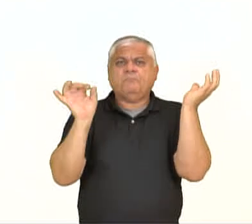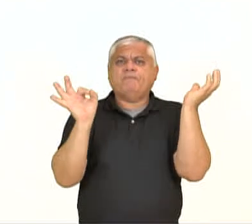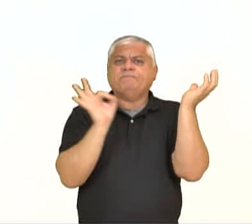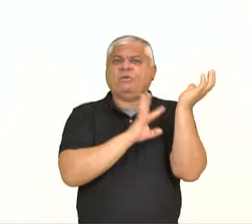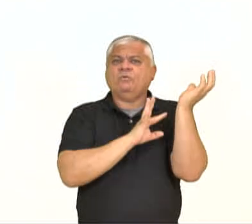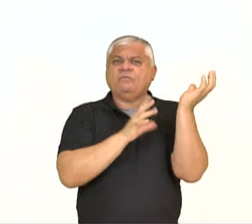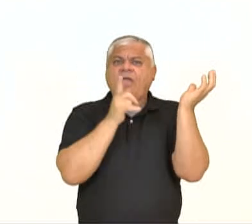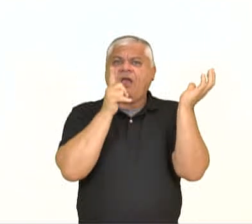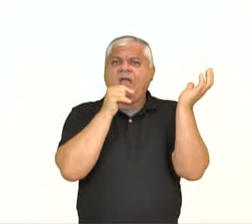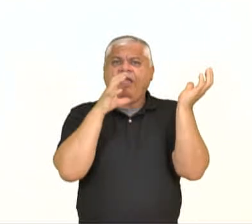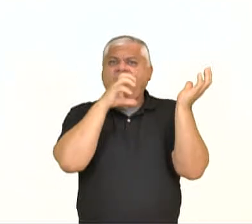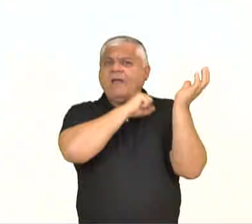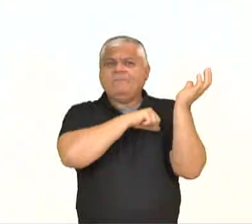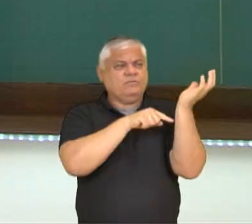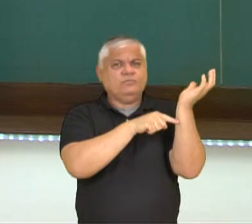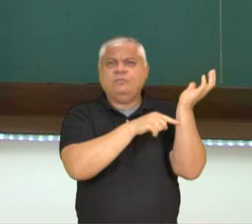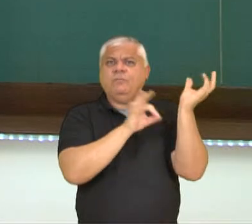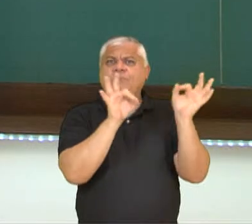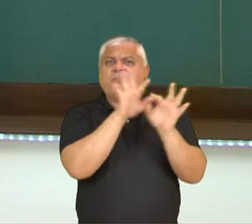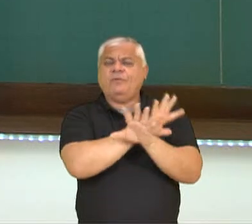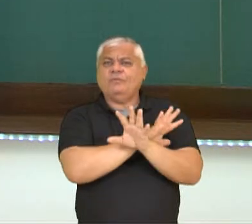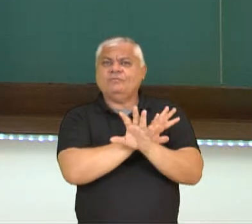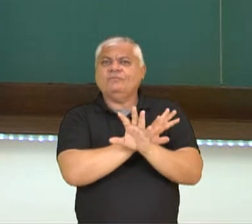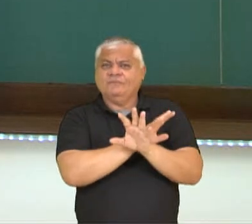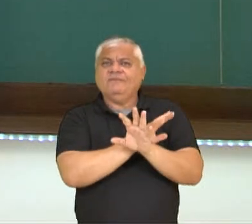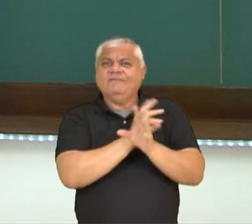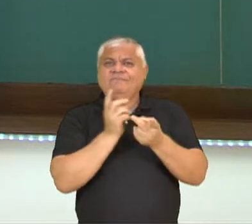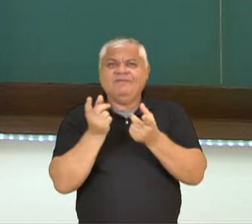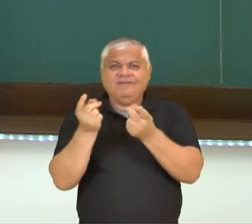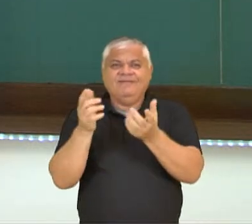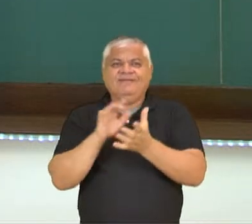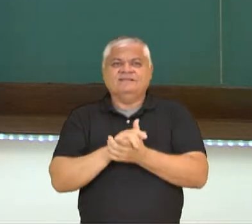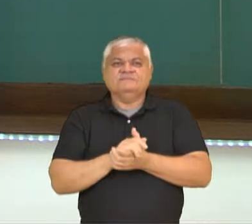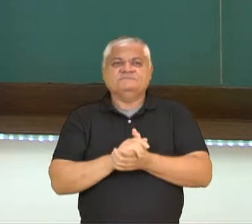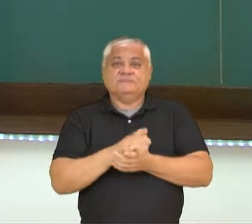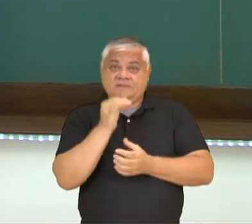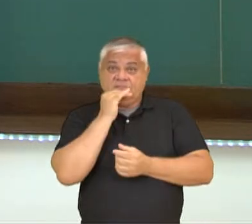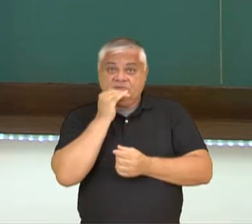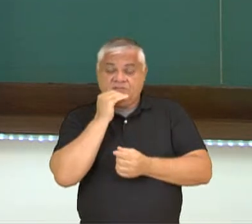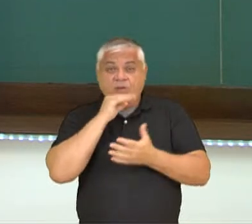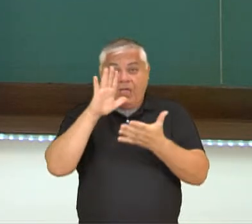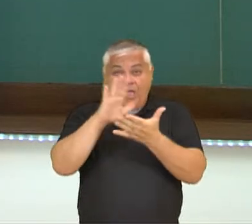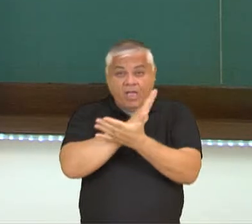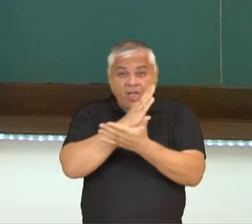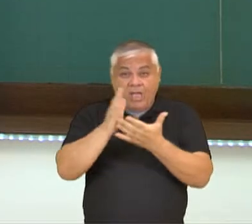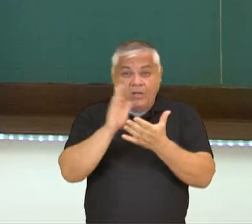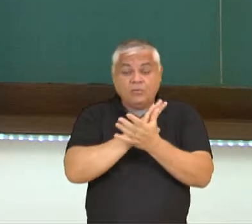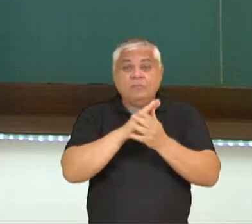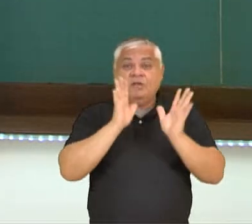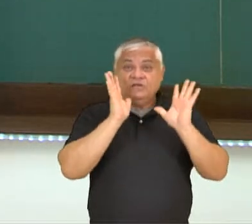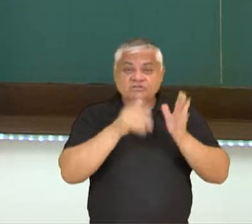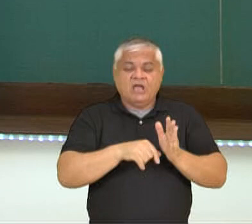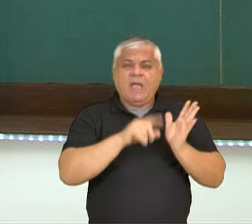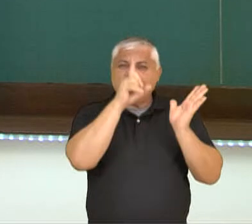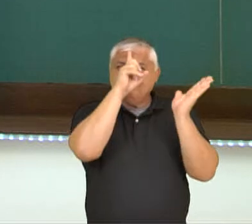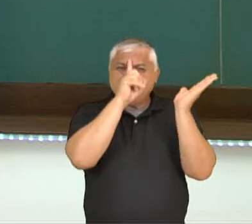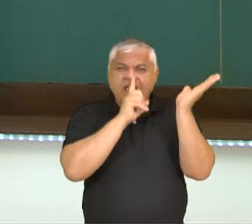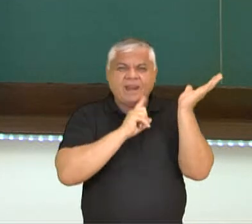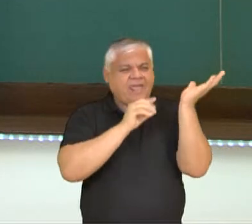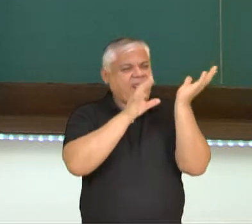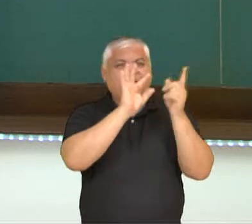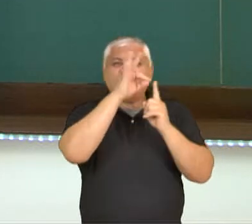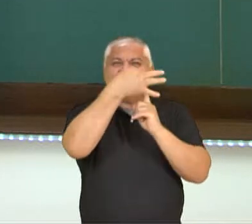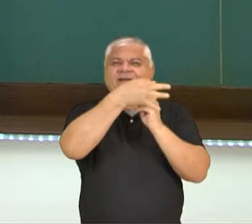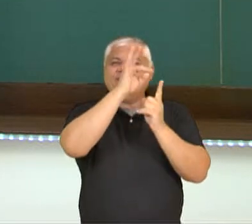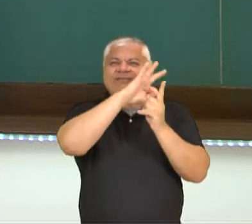acabam amadurecendo mais rápido. E essas frutas, por exemplo, que já estão num processo de amadurecimento maior, ou